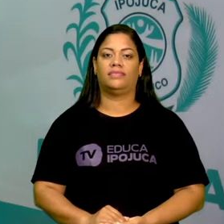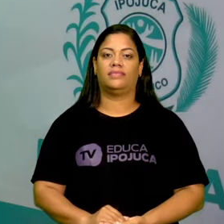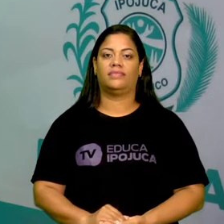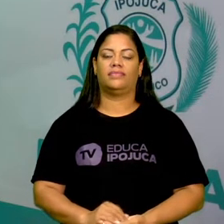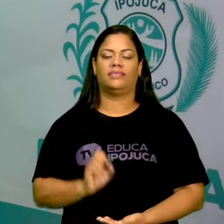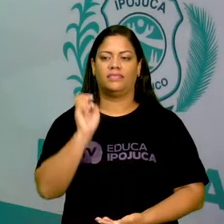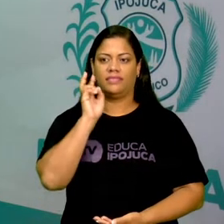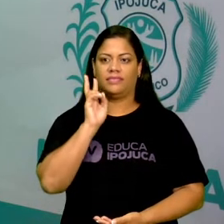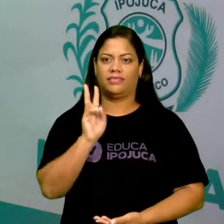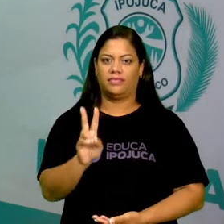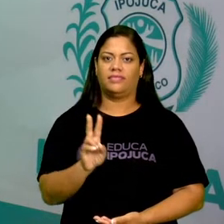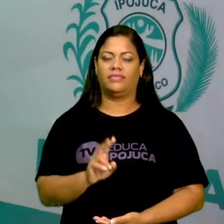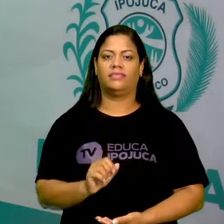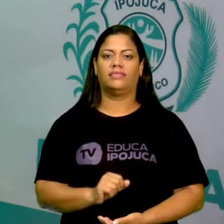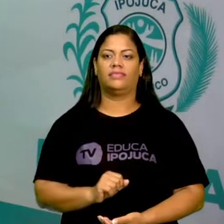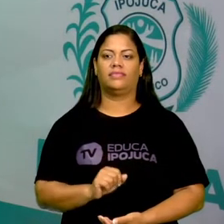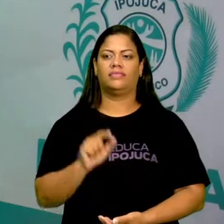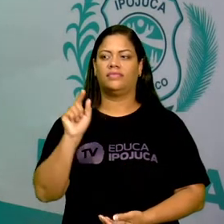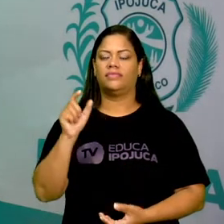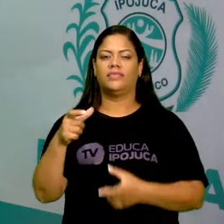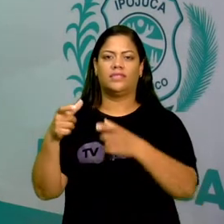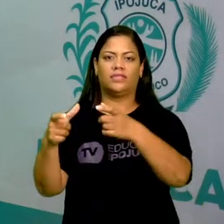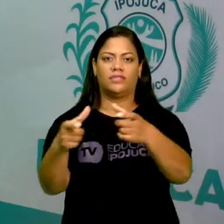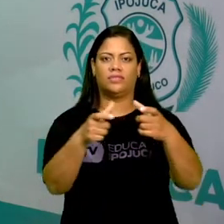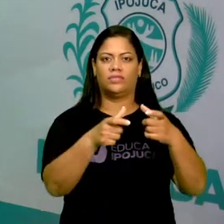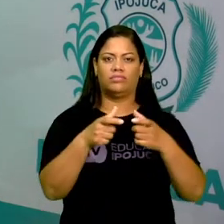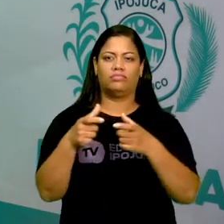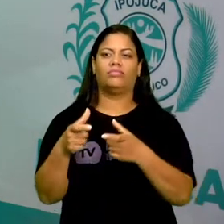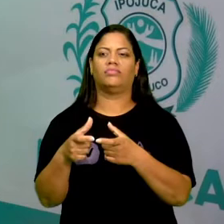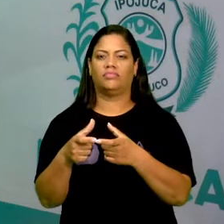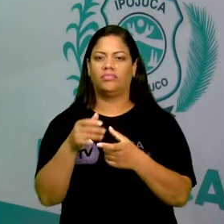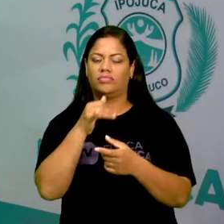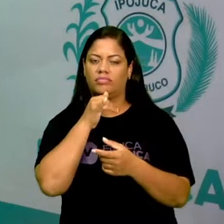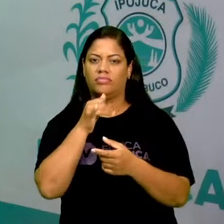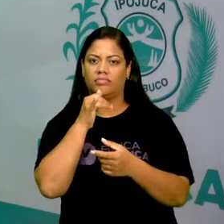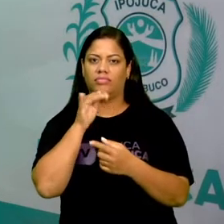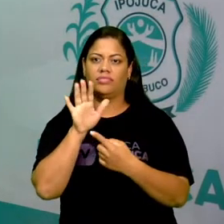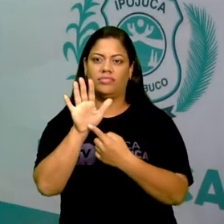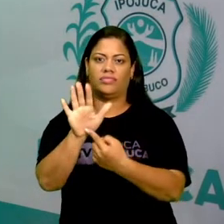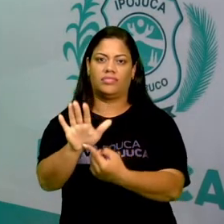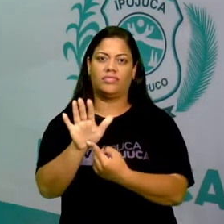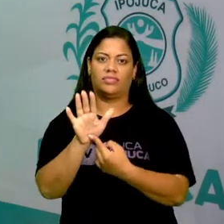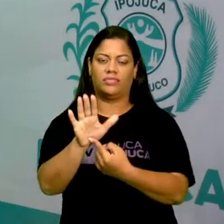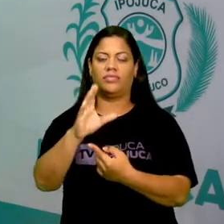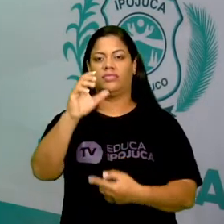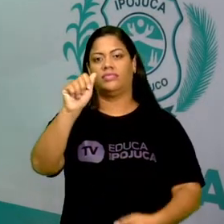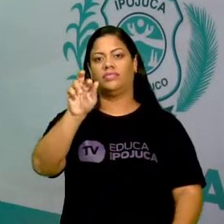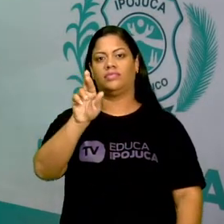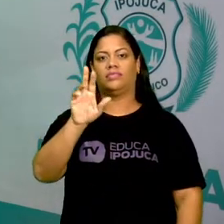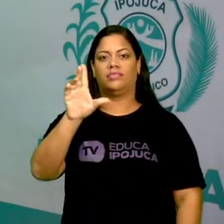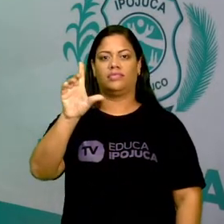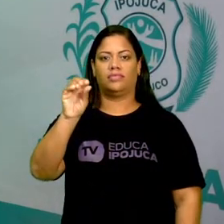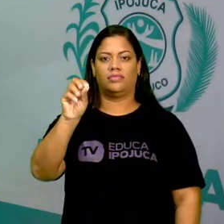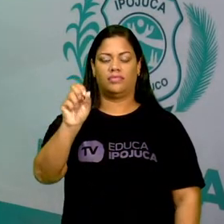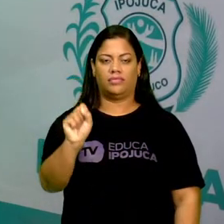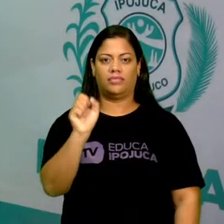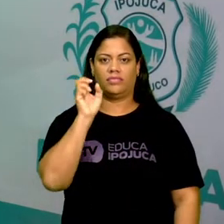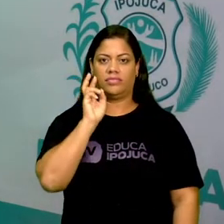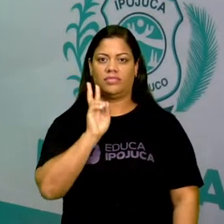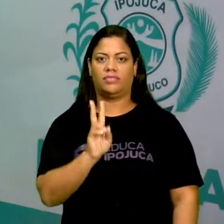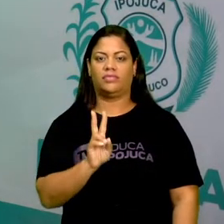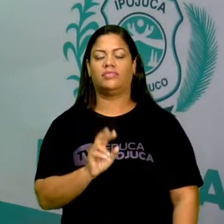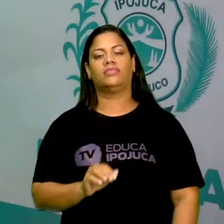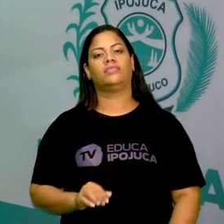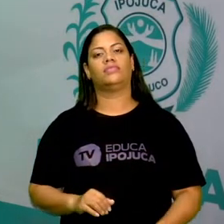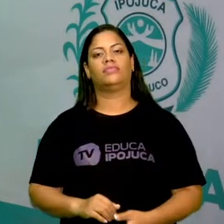Vejamos alguns pontos de referência citados por Carlos. Aí, vejamos aí,